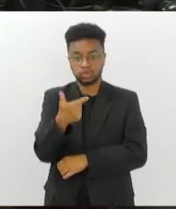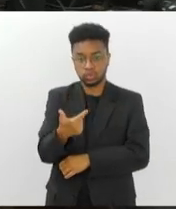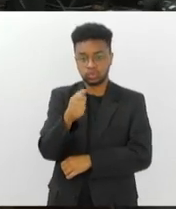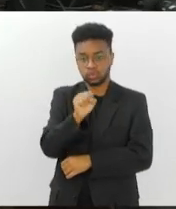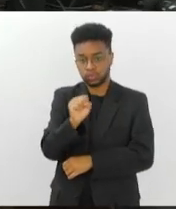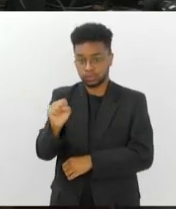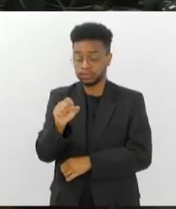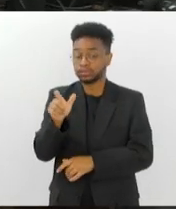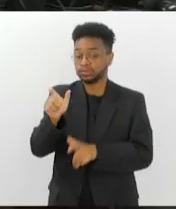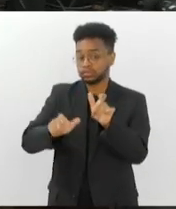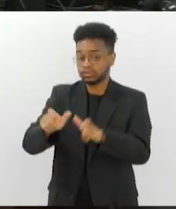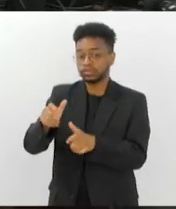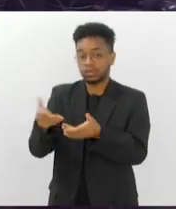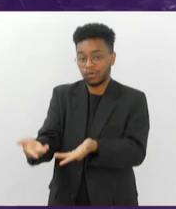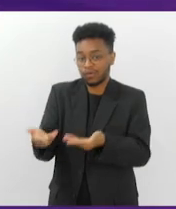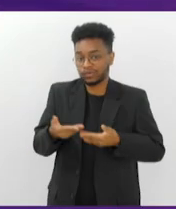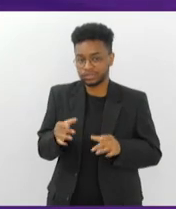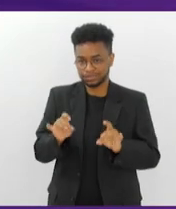convite especial.